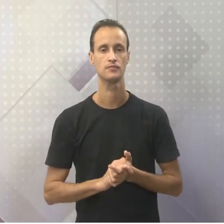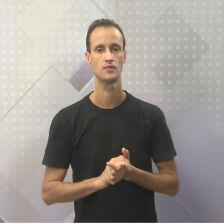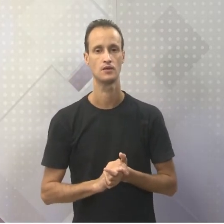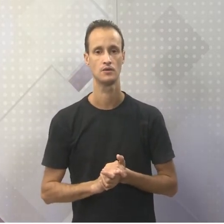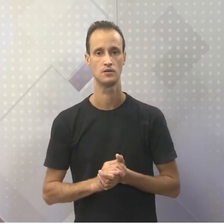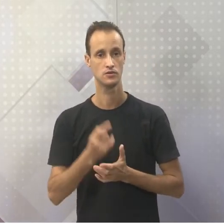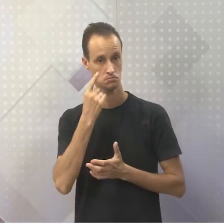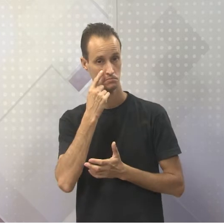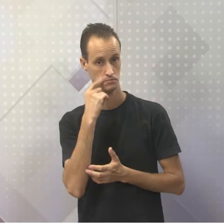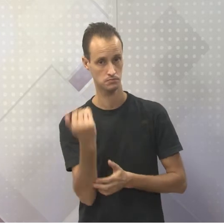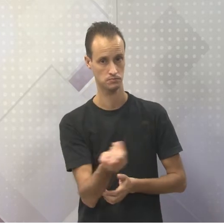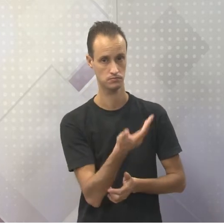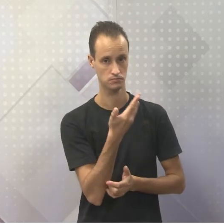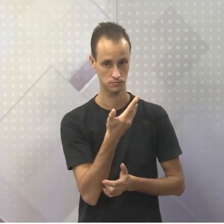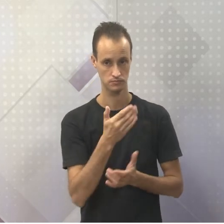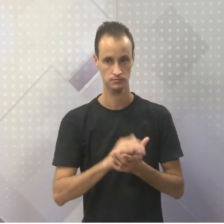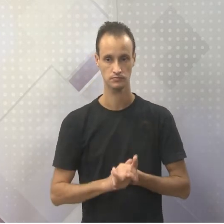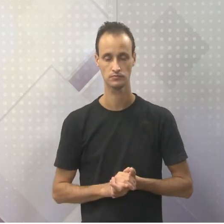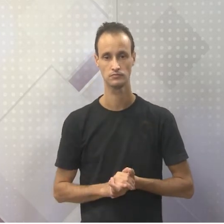aqui, eu observo aqui o slide.